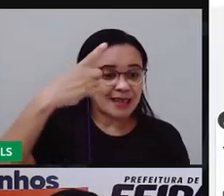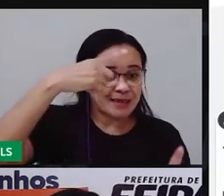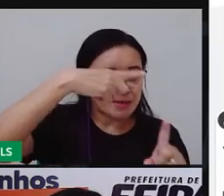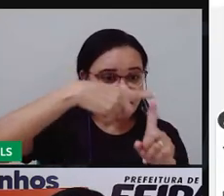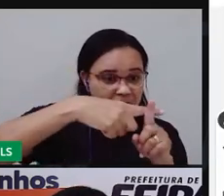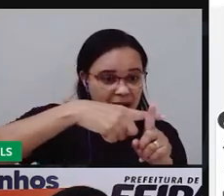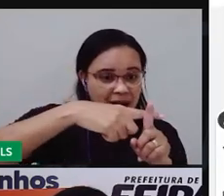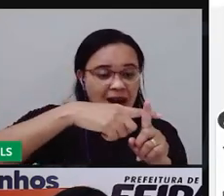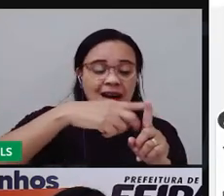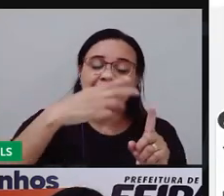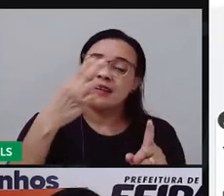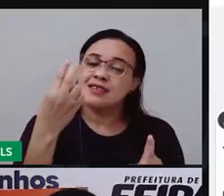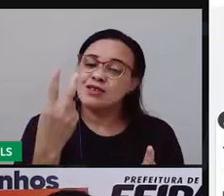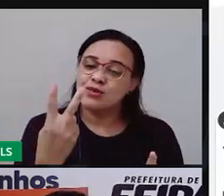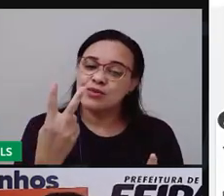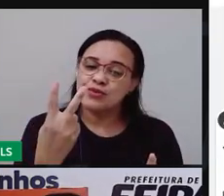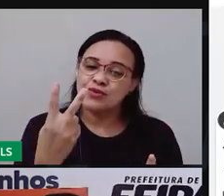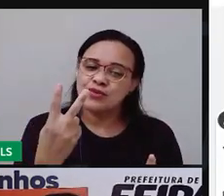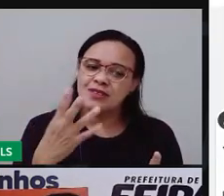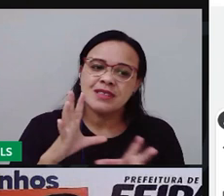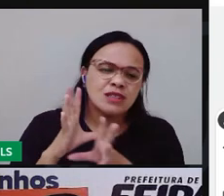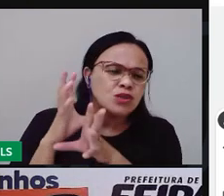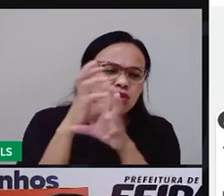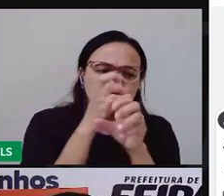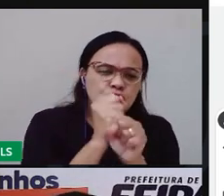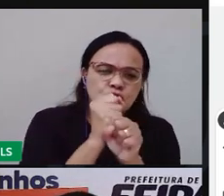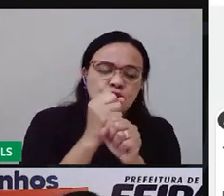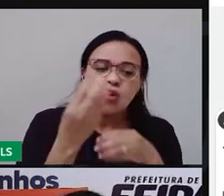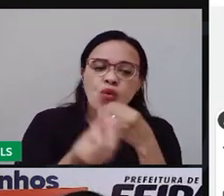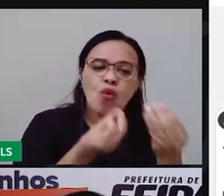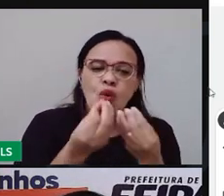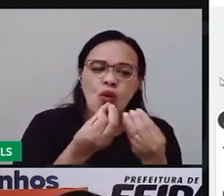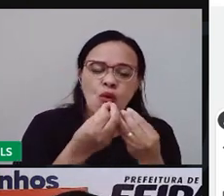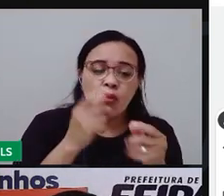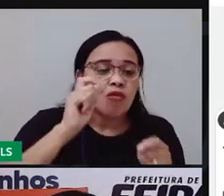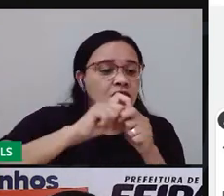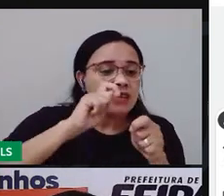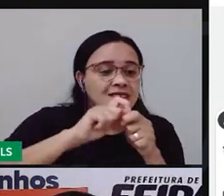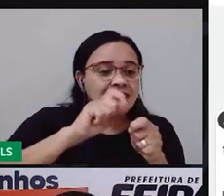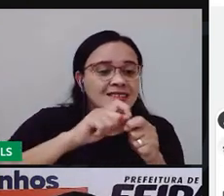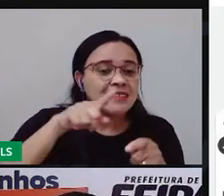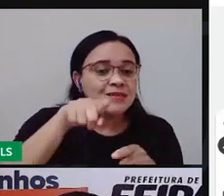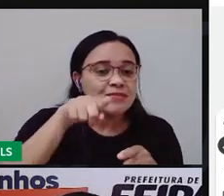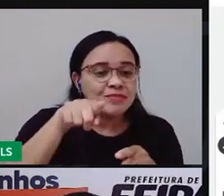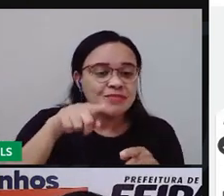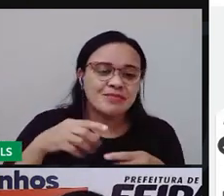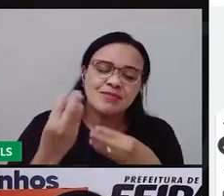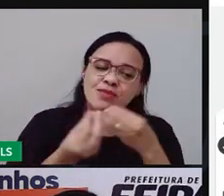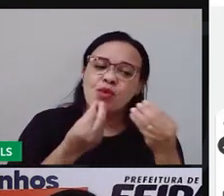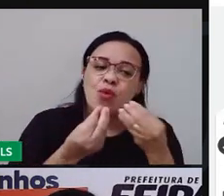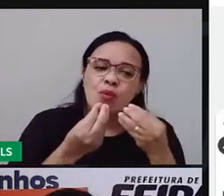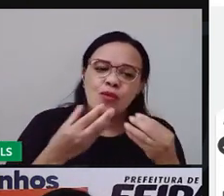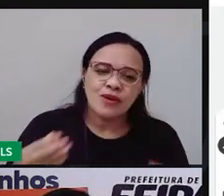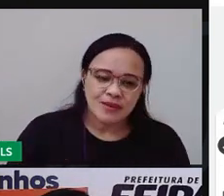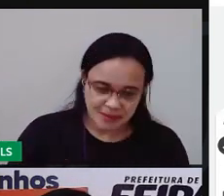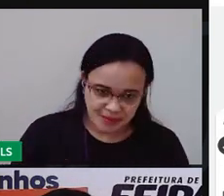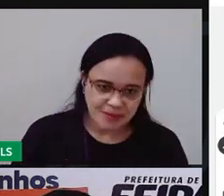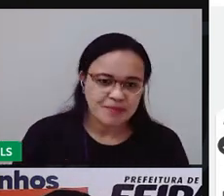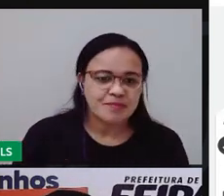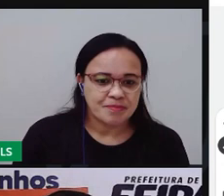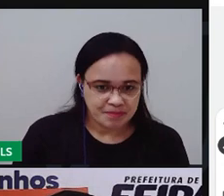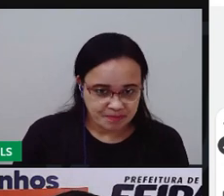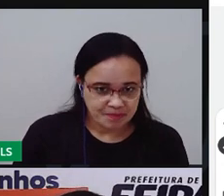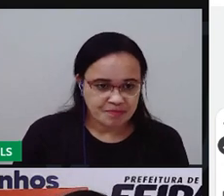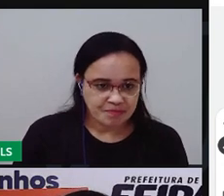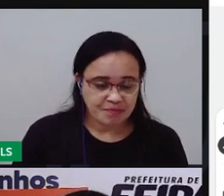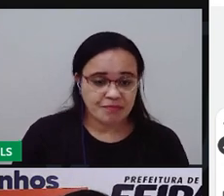Fazer esse cálculo junto com você mais uma vez. Então, eu vou aqui pegar a borracha. Porque a gente já fez essa